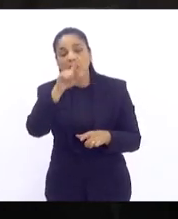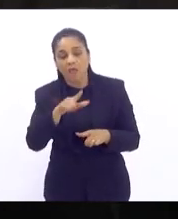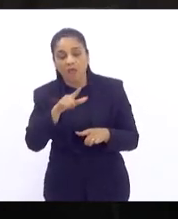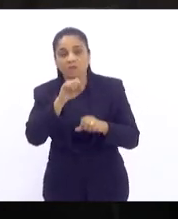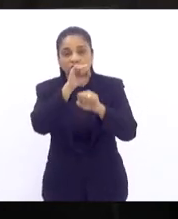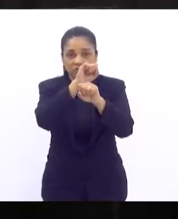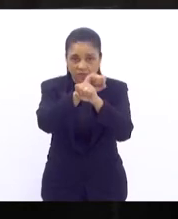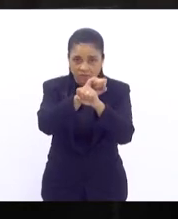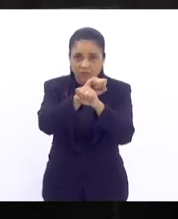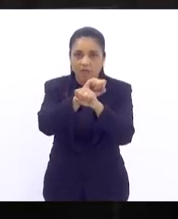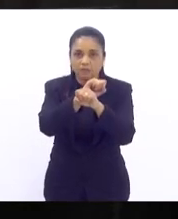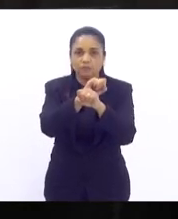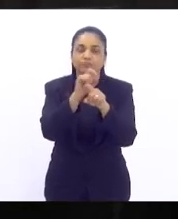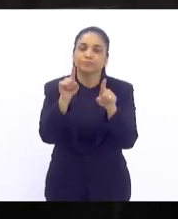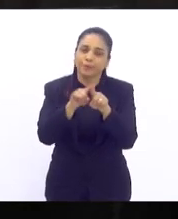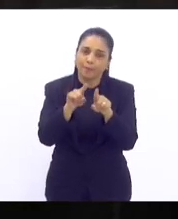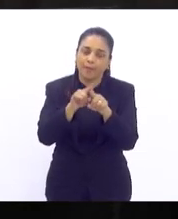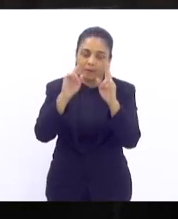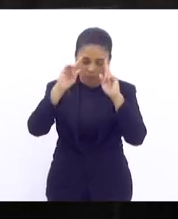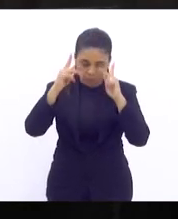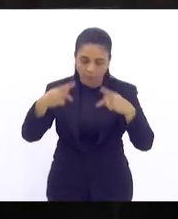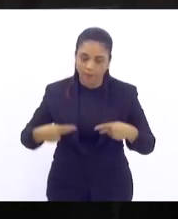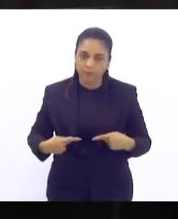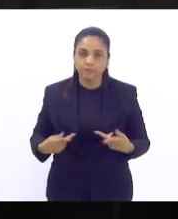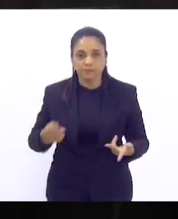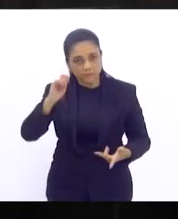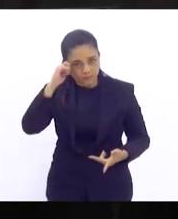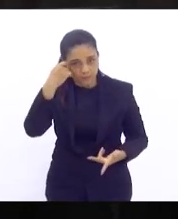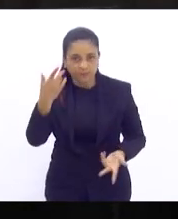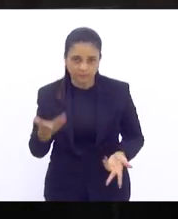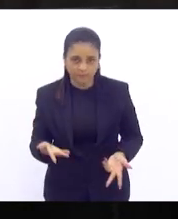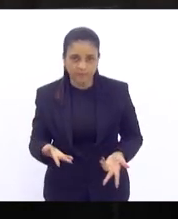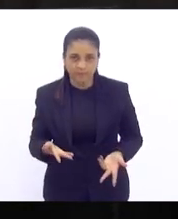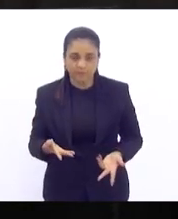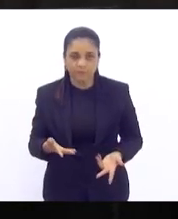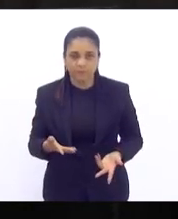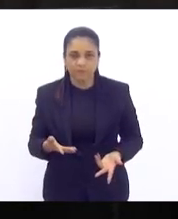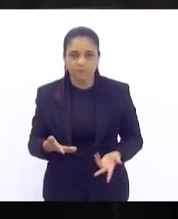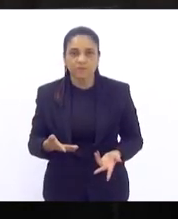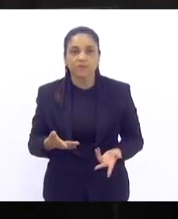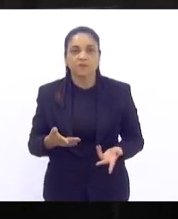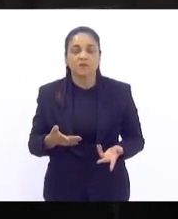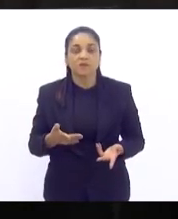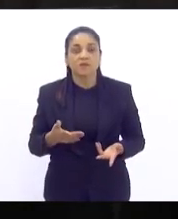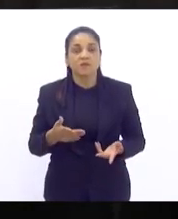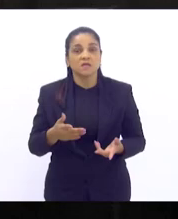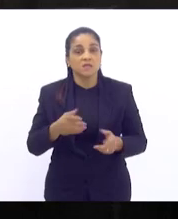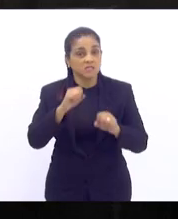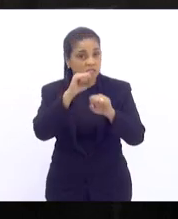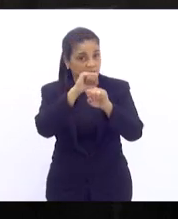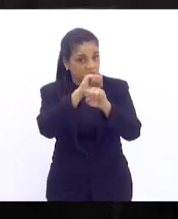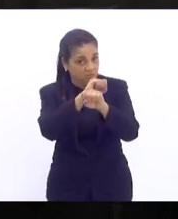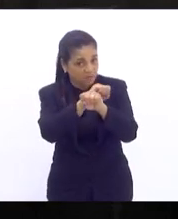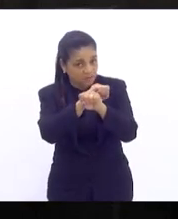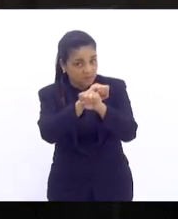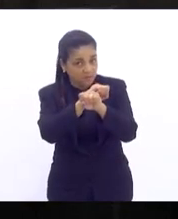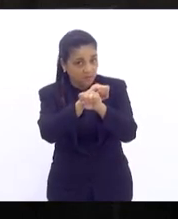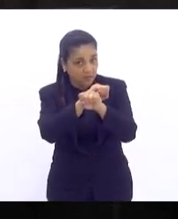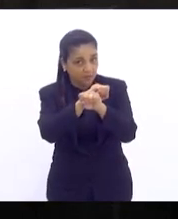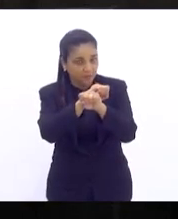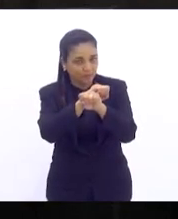escravizados também são os seres humanos negros não escravizada não escravizada na sua